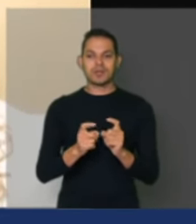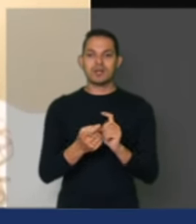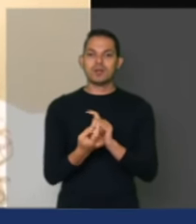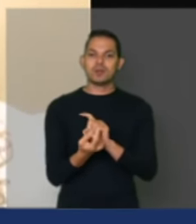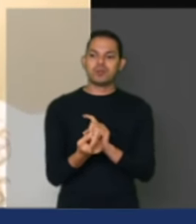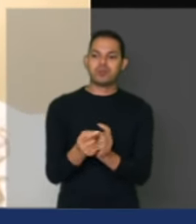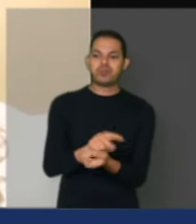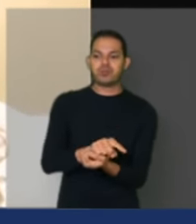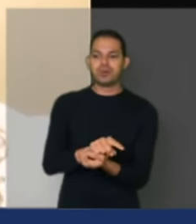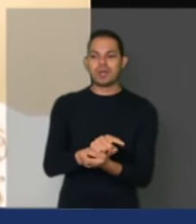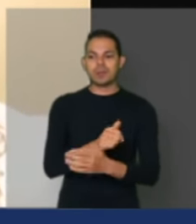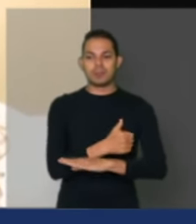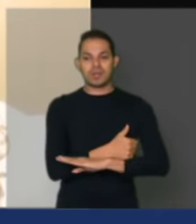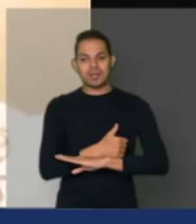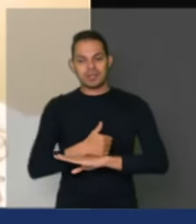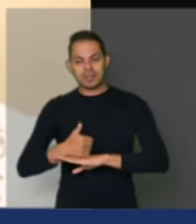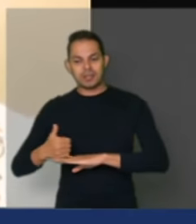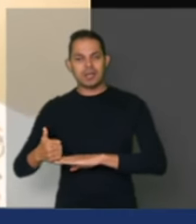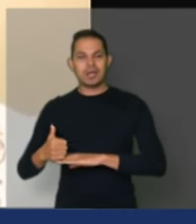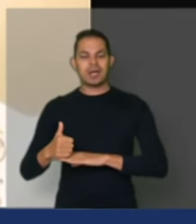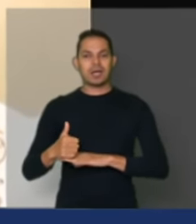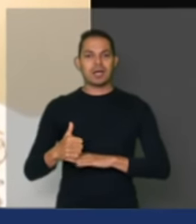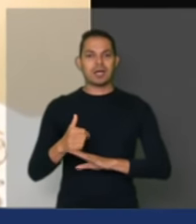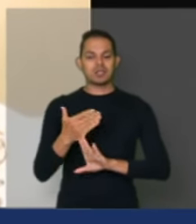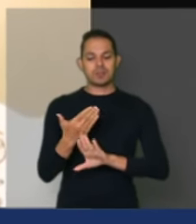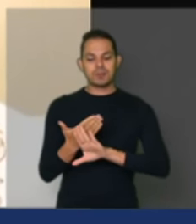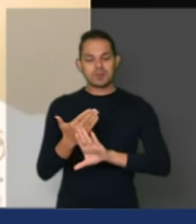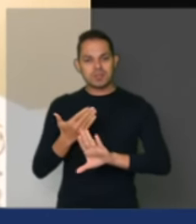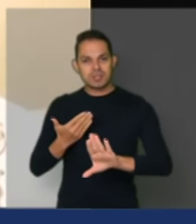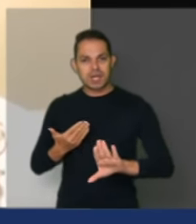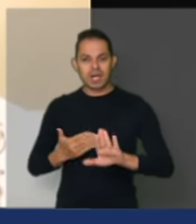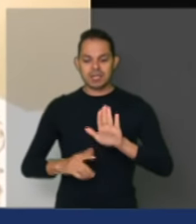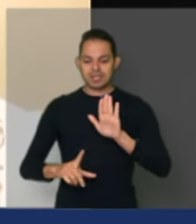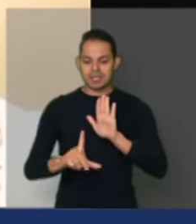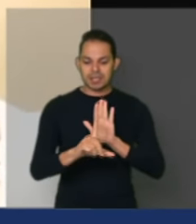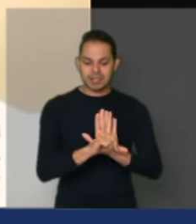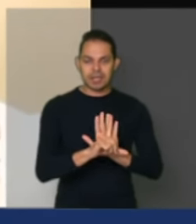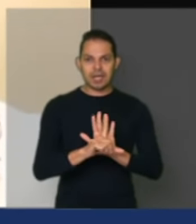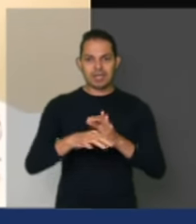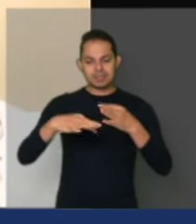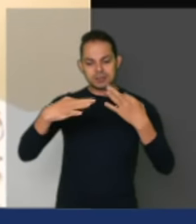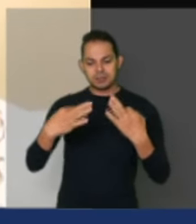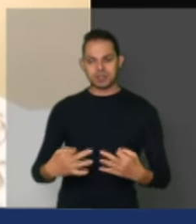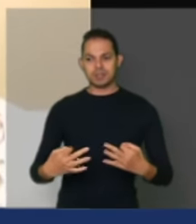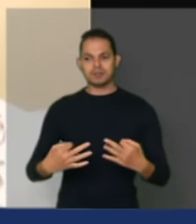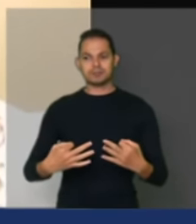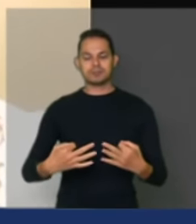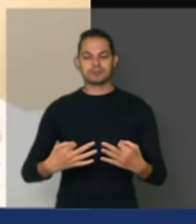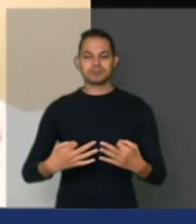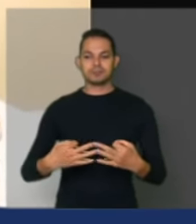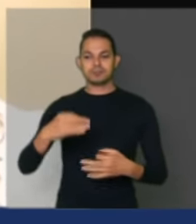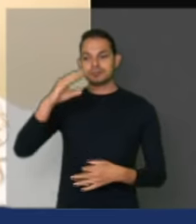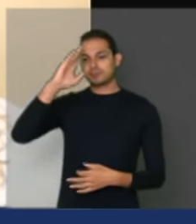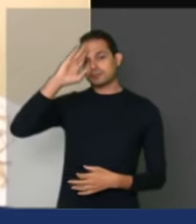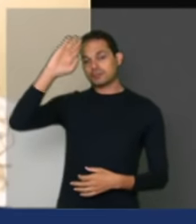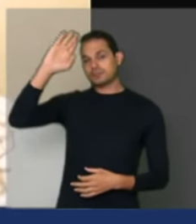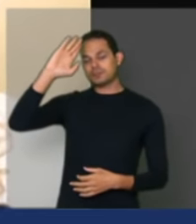a moralidade, a impessoalidade, a legalidade e a legitimidade, principalmente